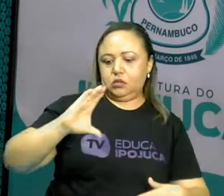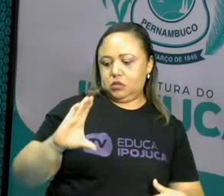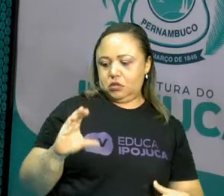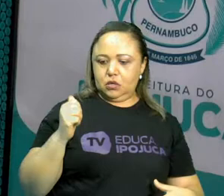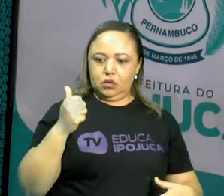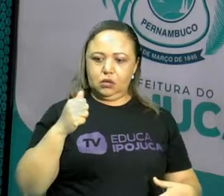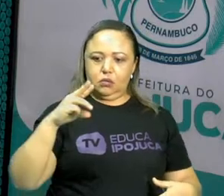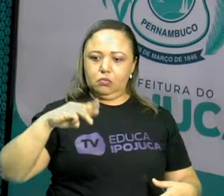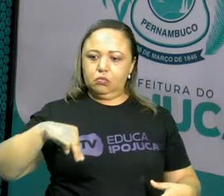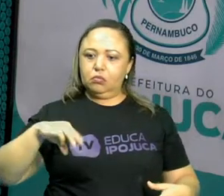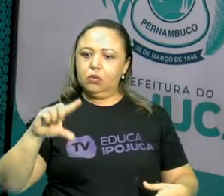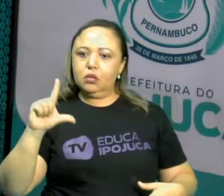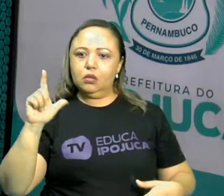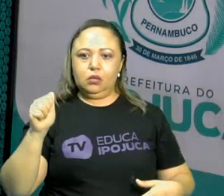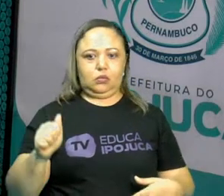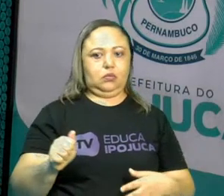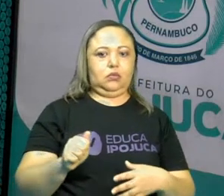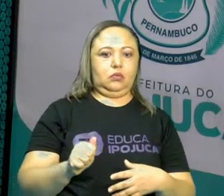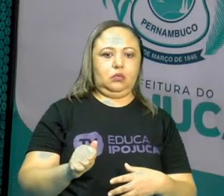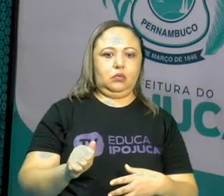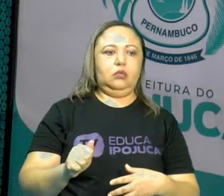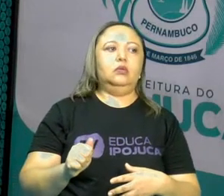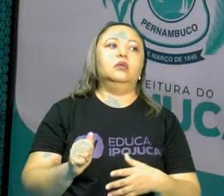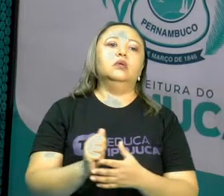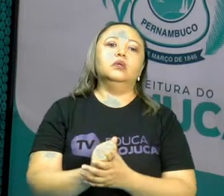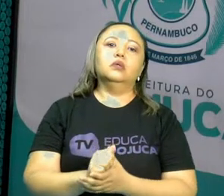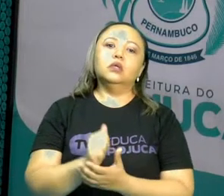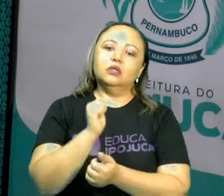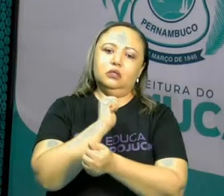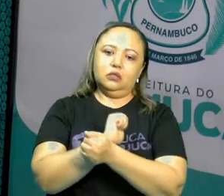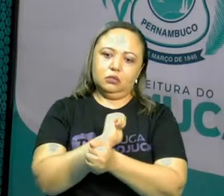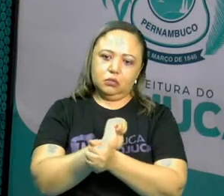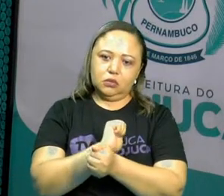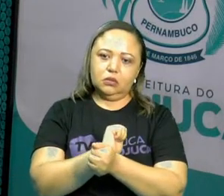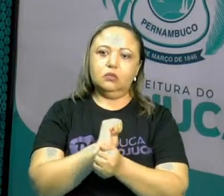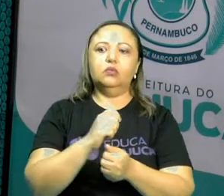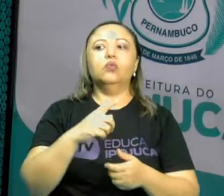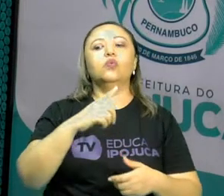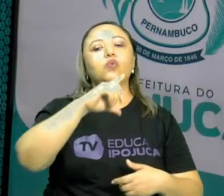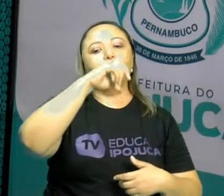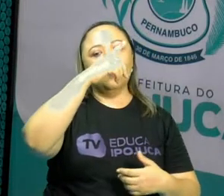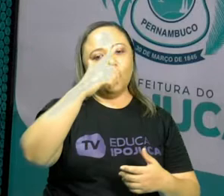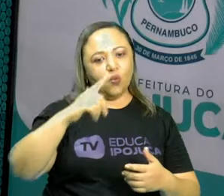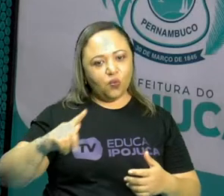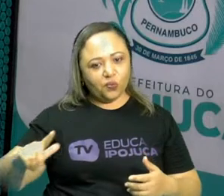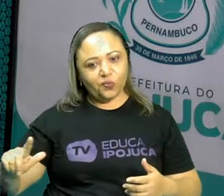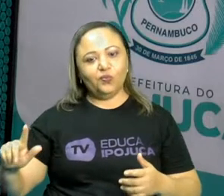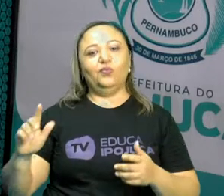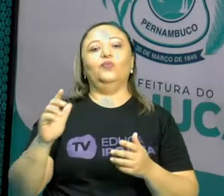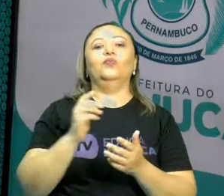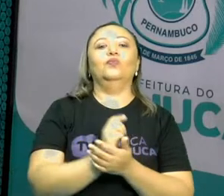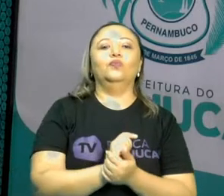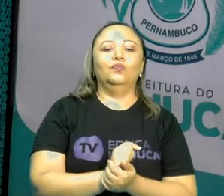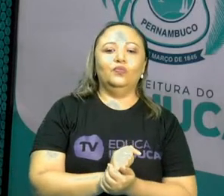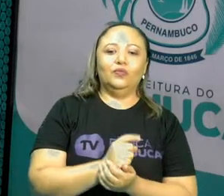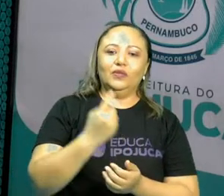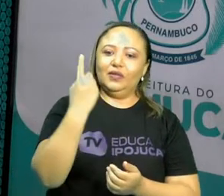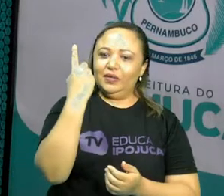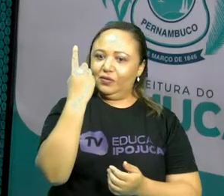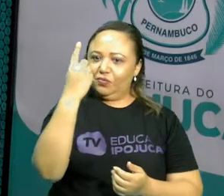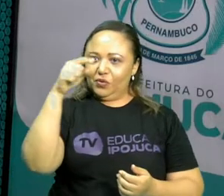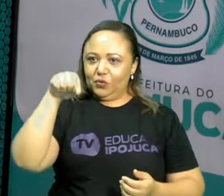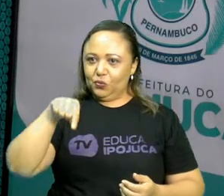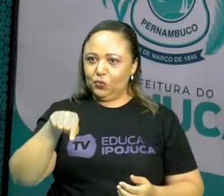um ônibus para Nossa Senhora do Ó. Eles continuaram esperando. O próximo ônibus para Nossa Senhora do Ó saiu no minuto